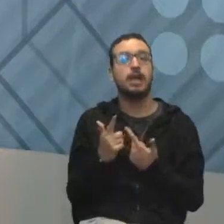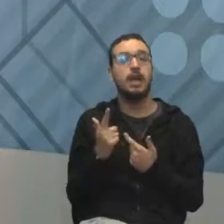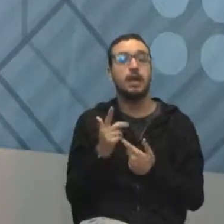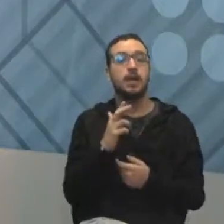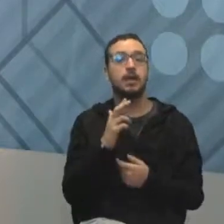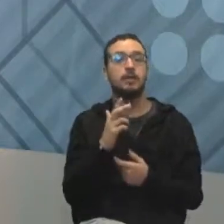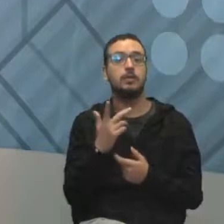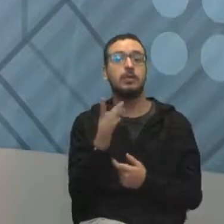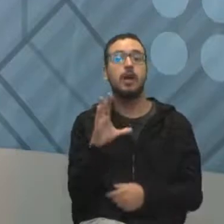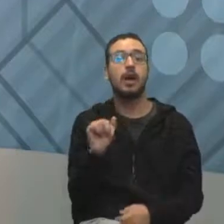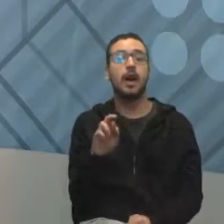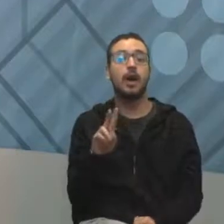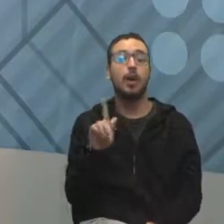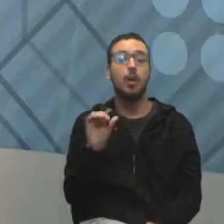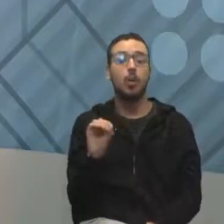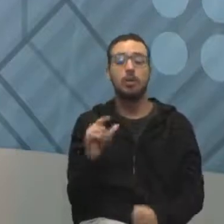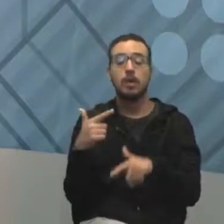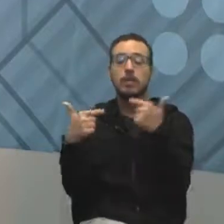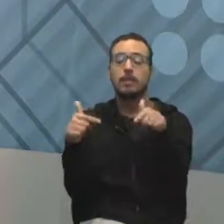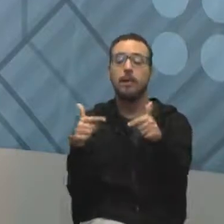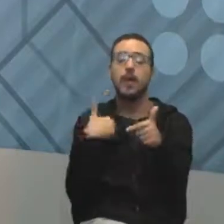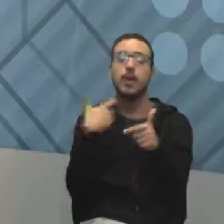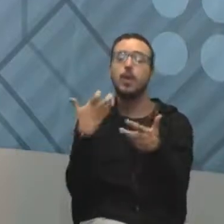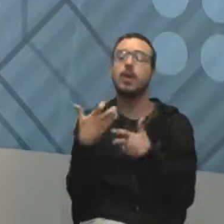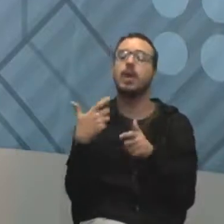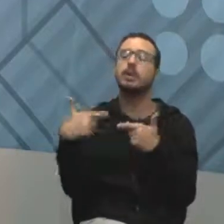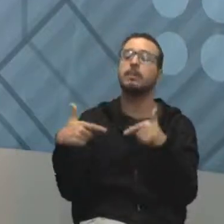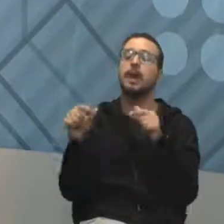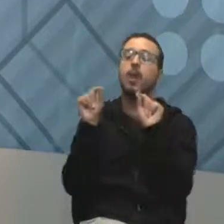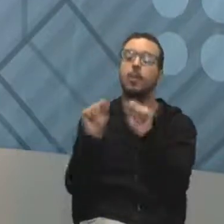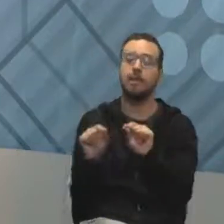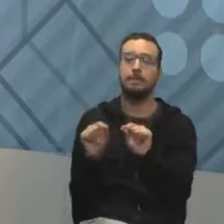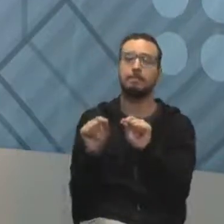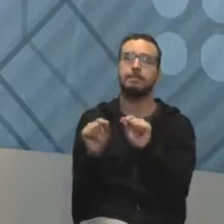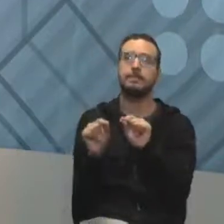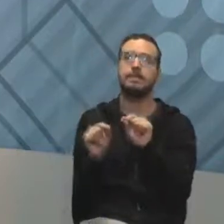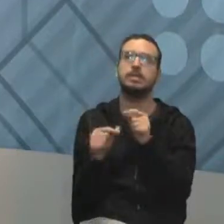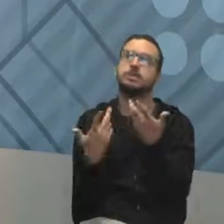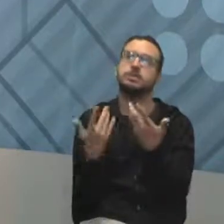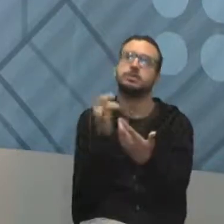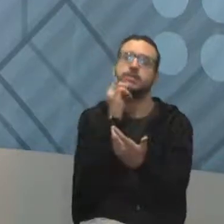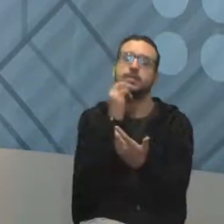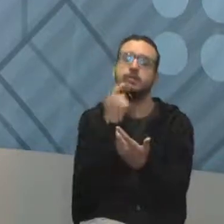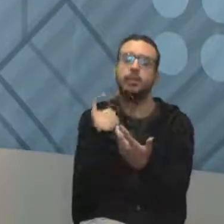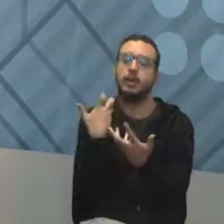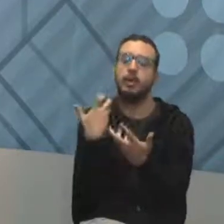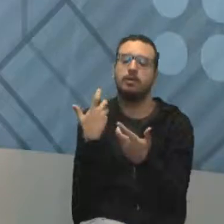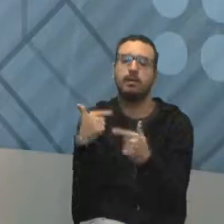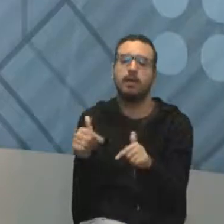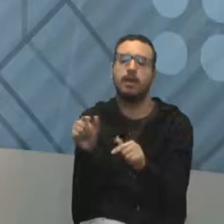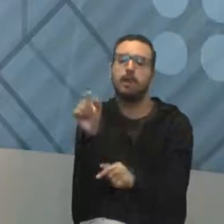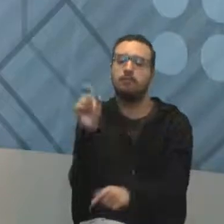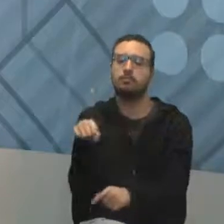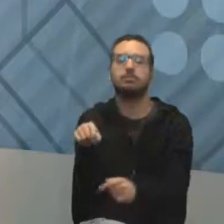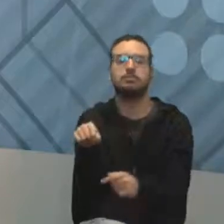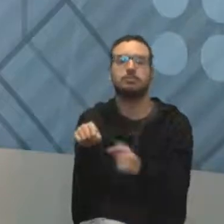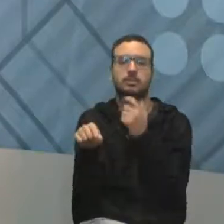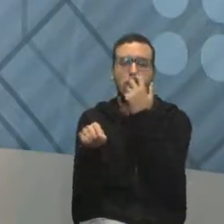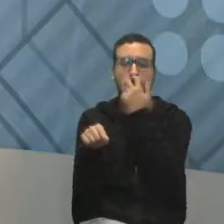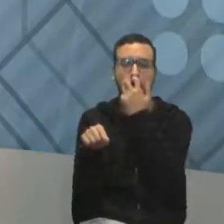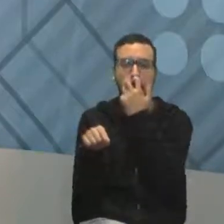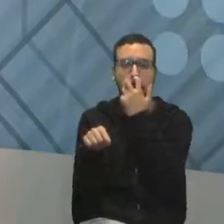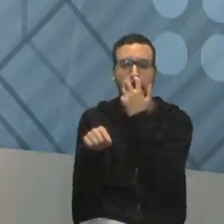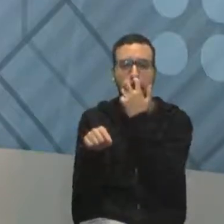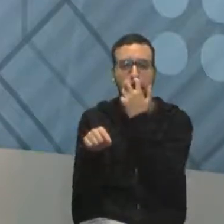você quer desempenhar. O que eu quero ser? Ah, eu quero ser X. O que tem que ter para ser X?